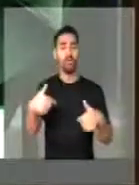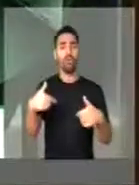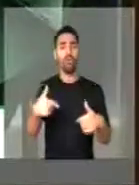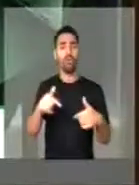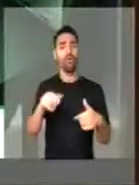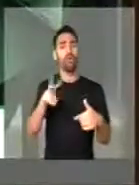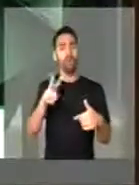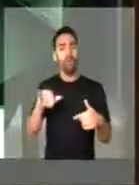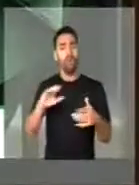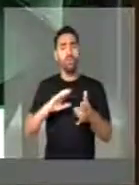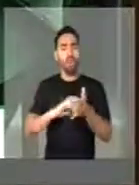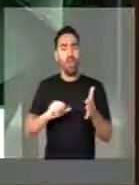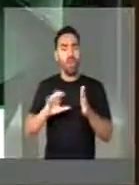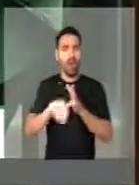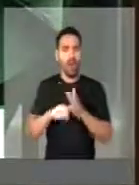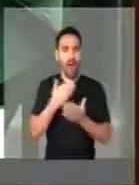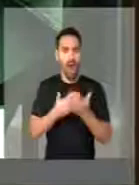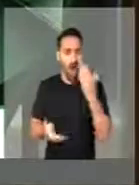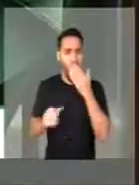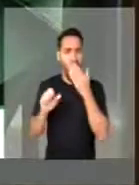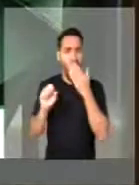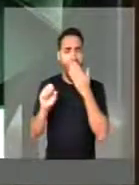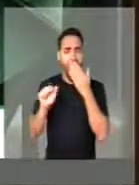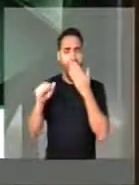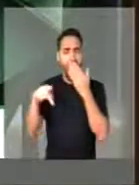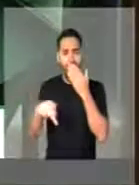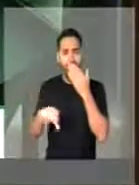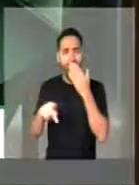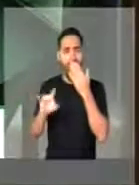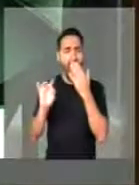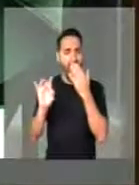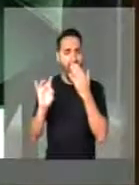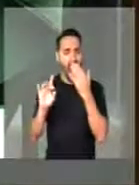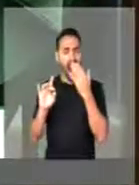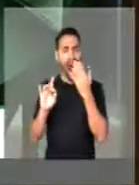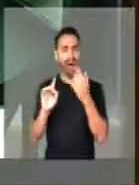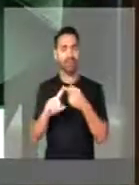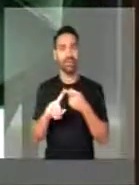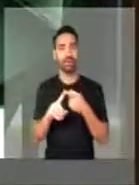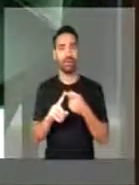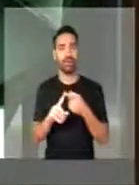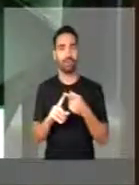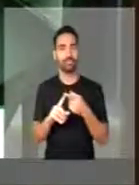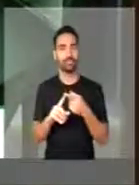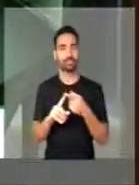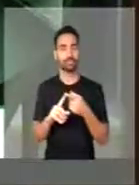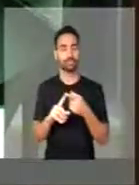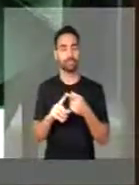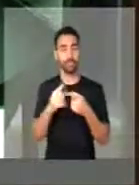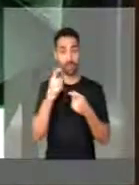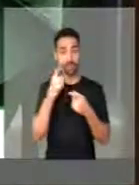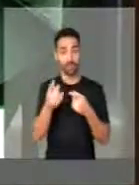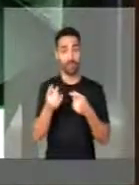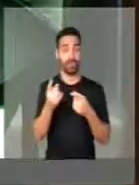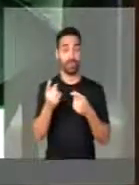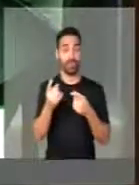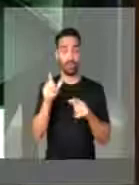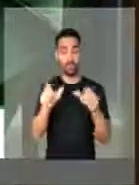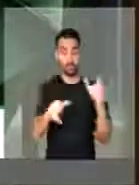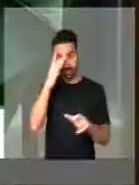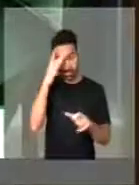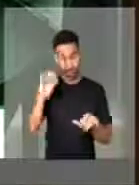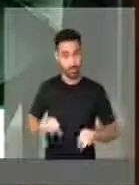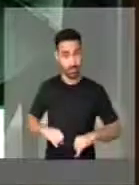roubados da sua aposentadoria especial, daqueles que vêm saltar pelos dedos,